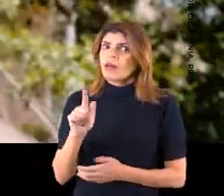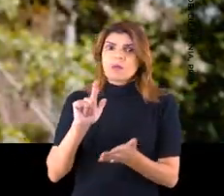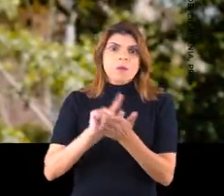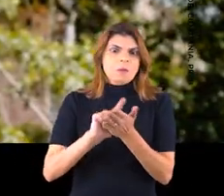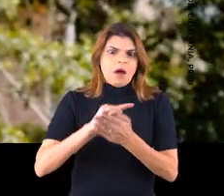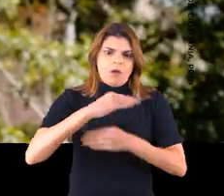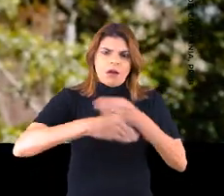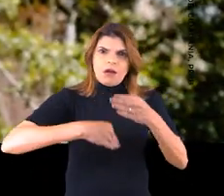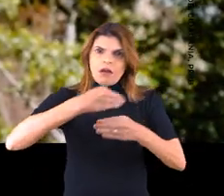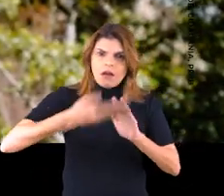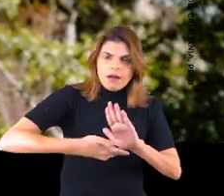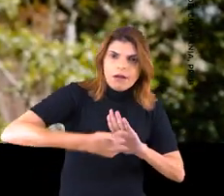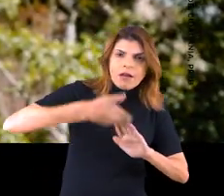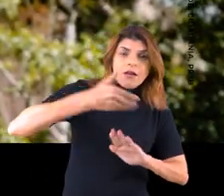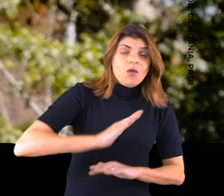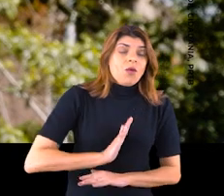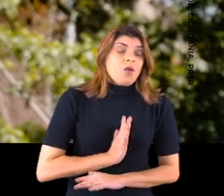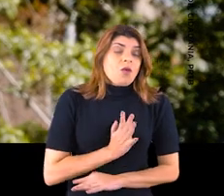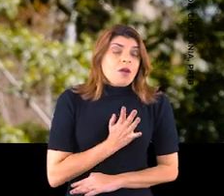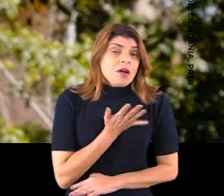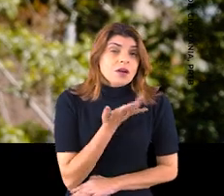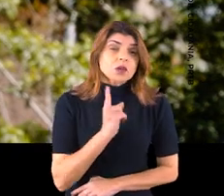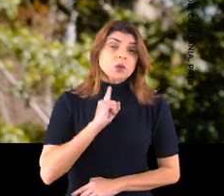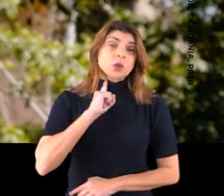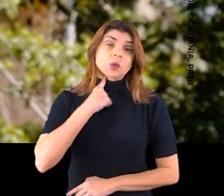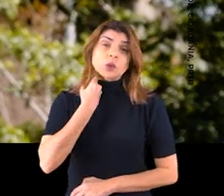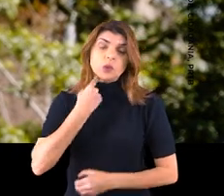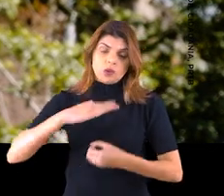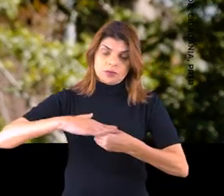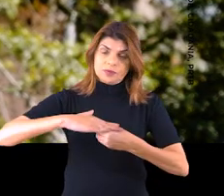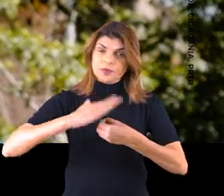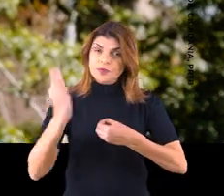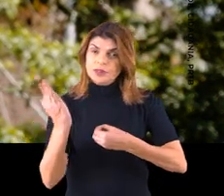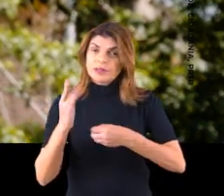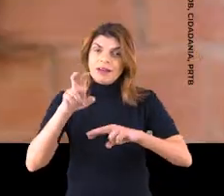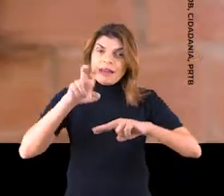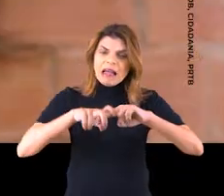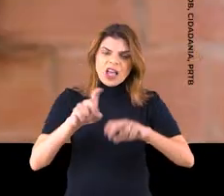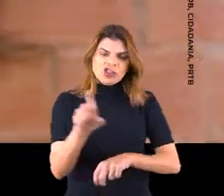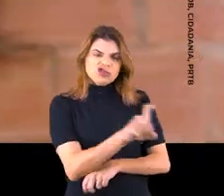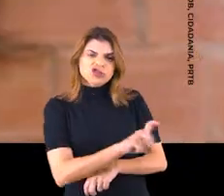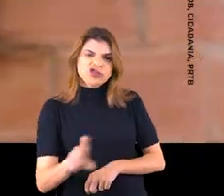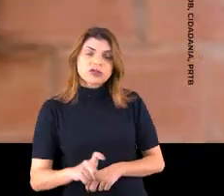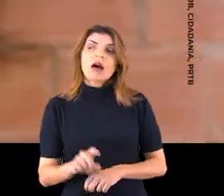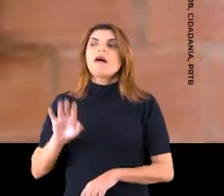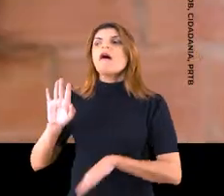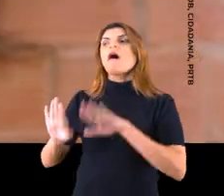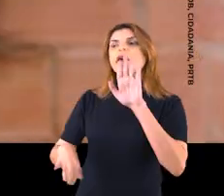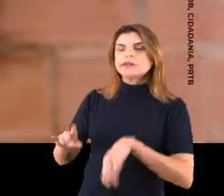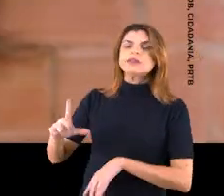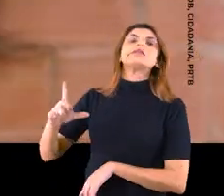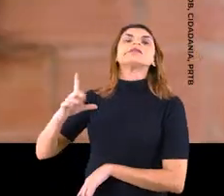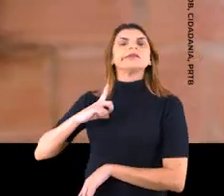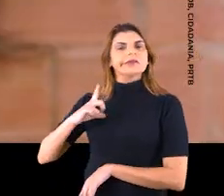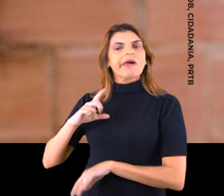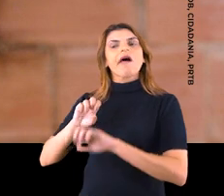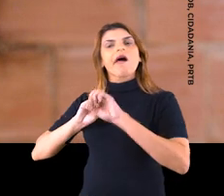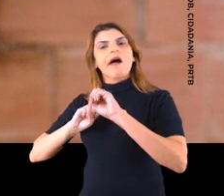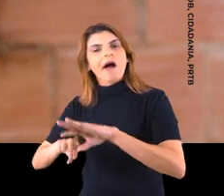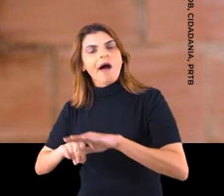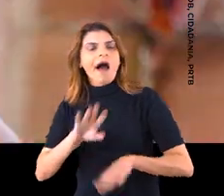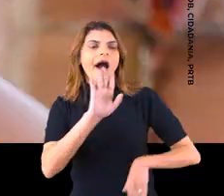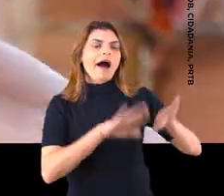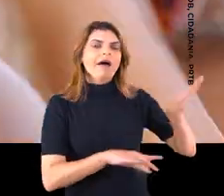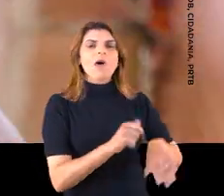para as crianças no banheiro. Horrível, vaso sujo, cadeira toda pinchada, horrível. Às vezes tem aula, às vezes não tem. Às vezes tem merenda, às vezes não tem